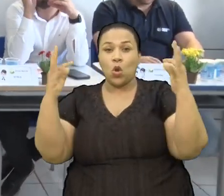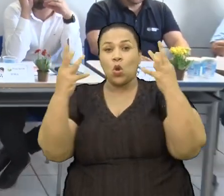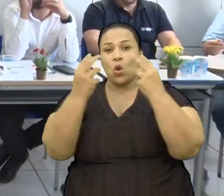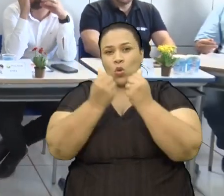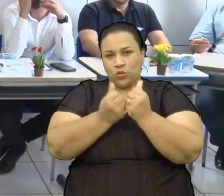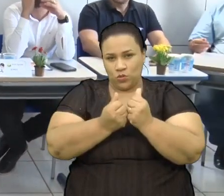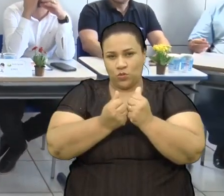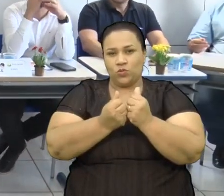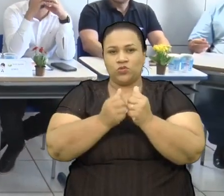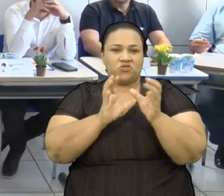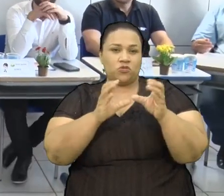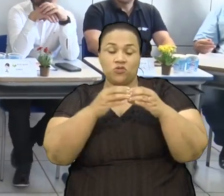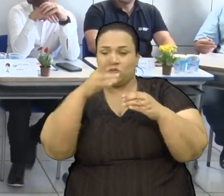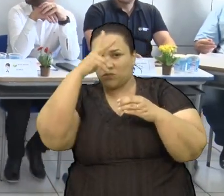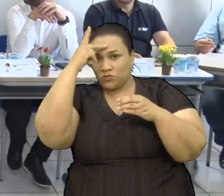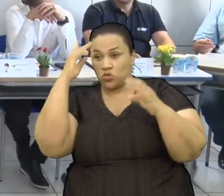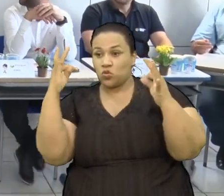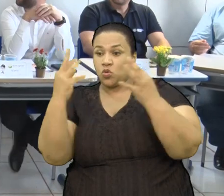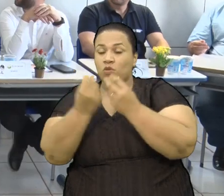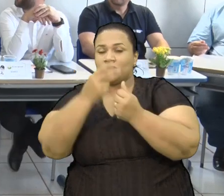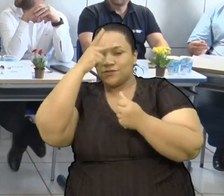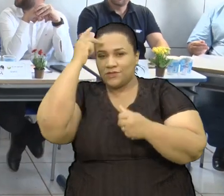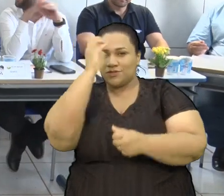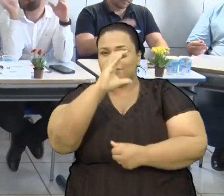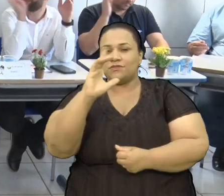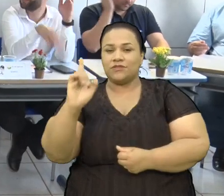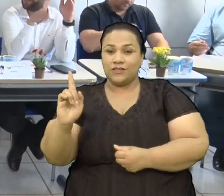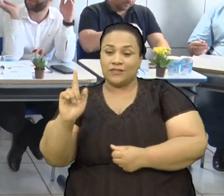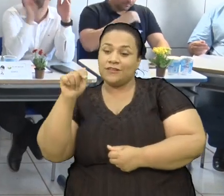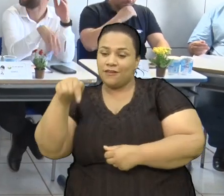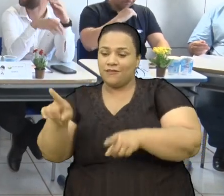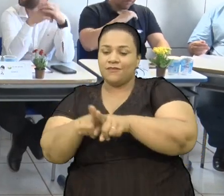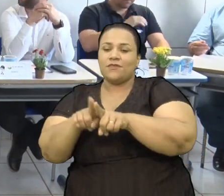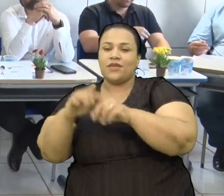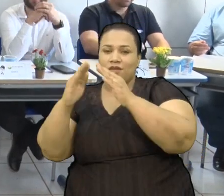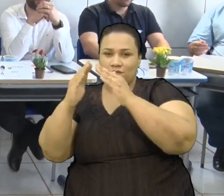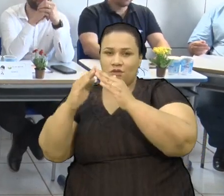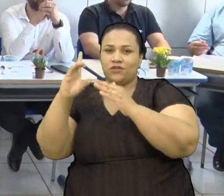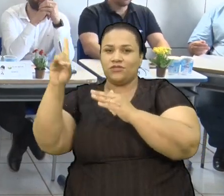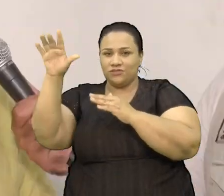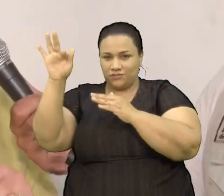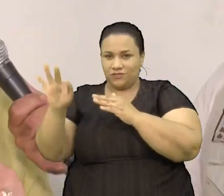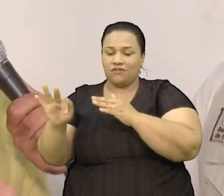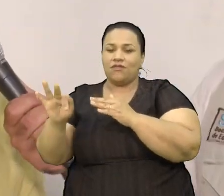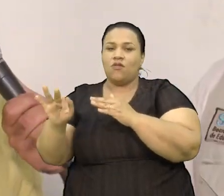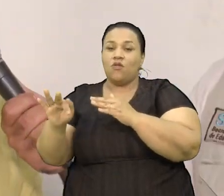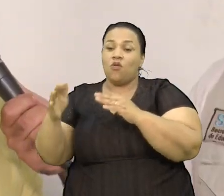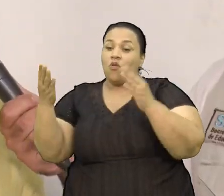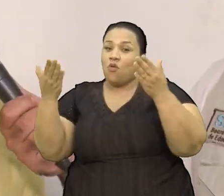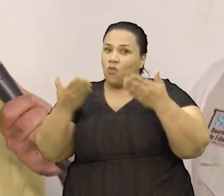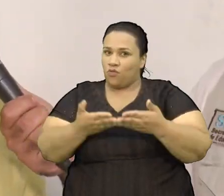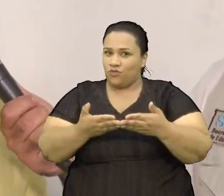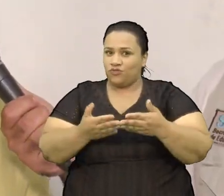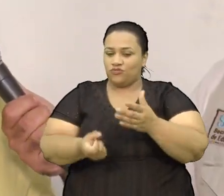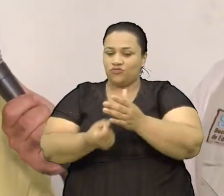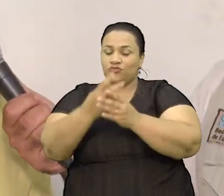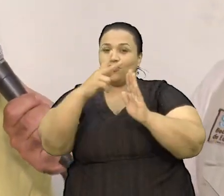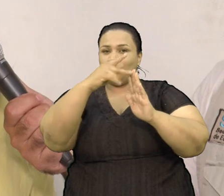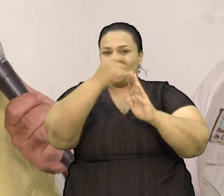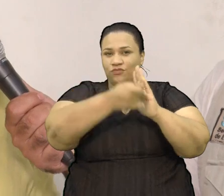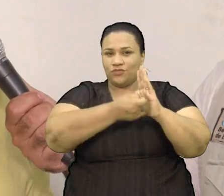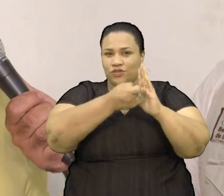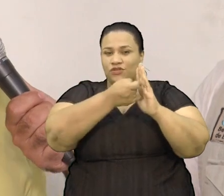Grupo de pessoas Mas para todos Os campograndenses E aqueles que moram Aqui no distrito Também Hoje estão sendo Contemplados